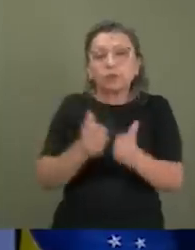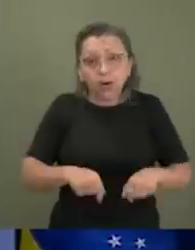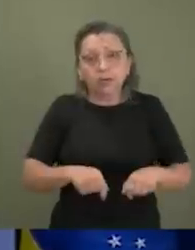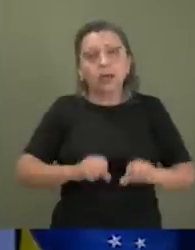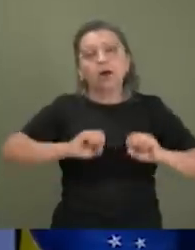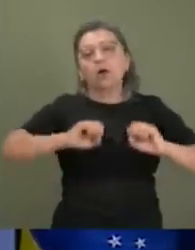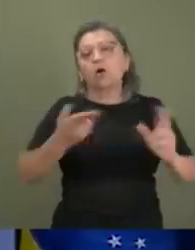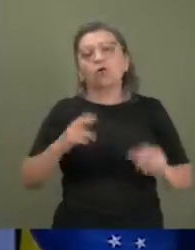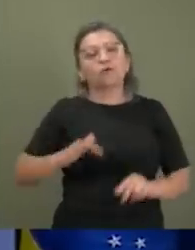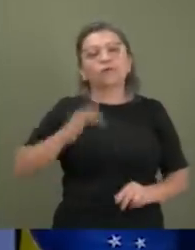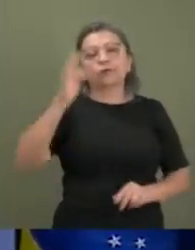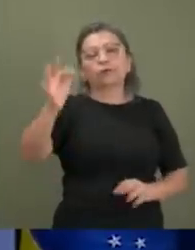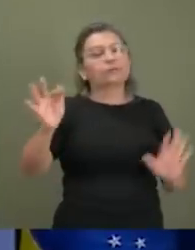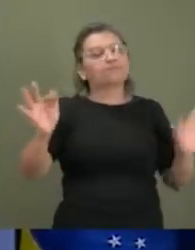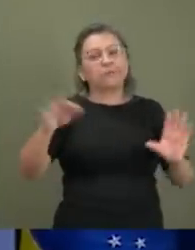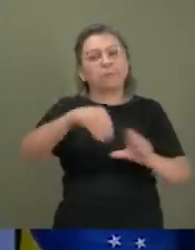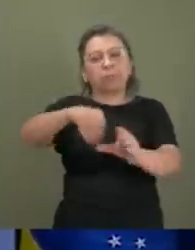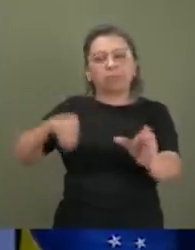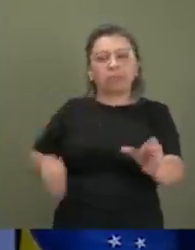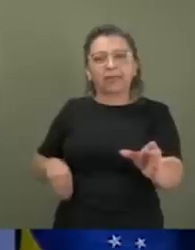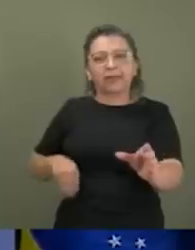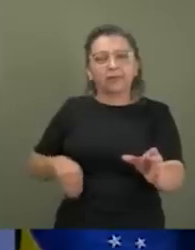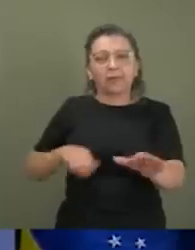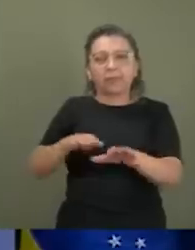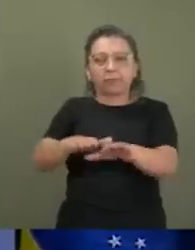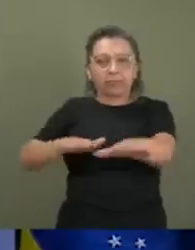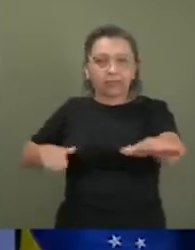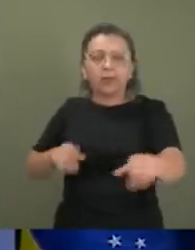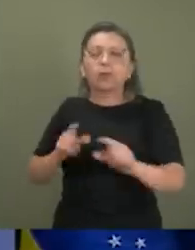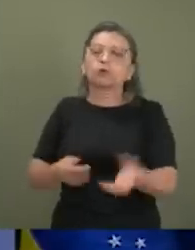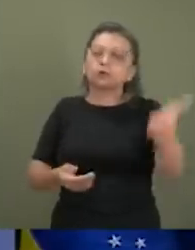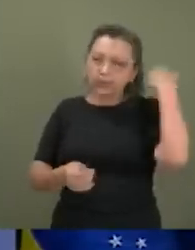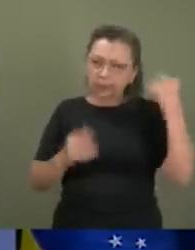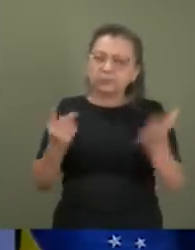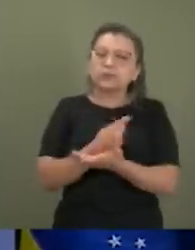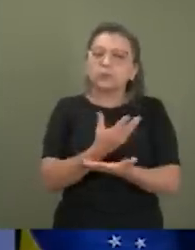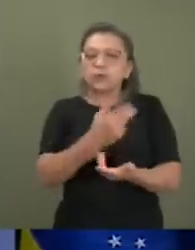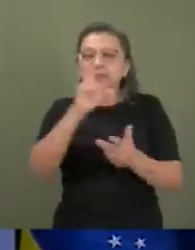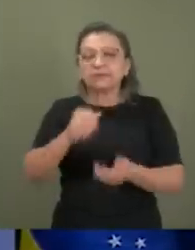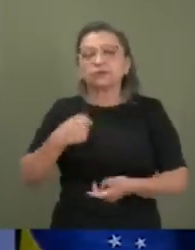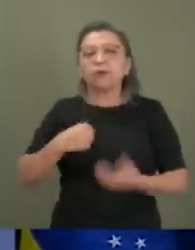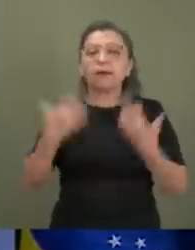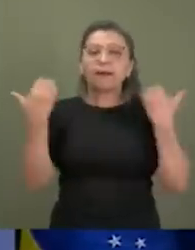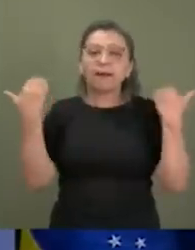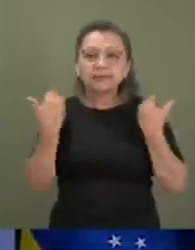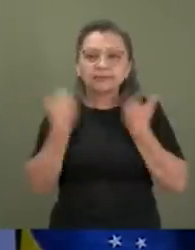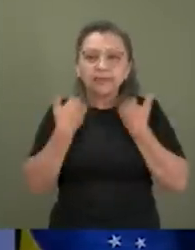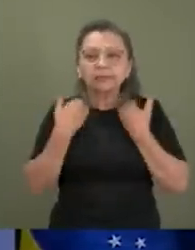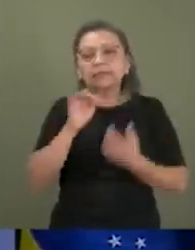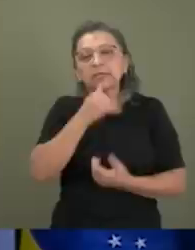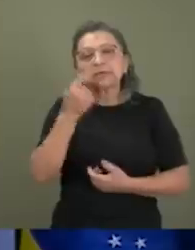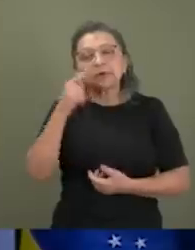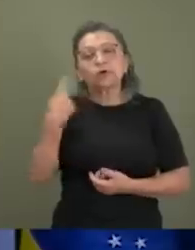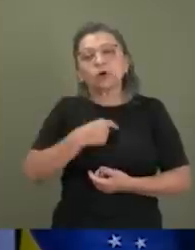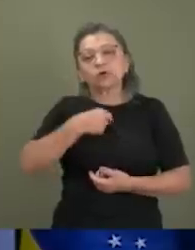agora ou no futuro a gente vai ser passado para trás. Como a gente foi passado para trás em diversas vezes e eu estou cansado e triste de ver já o